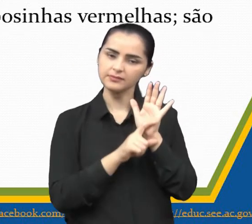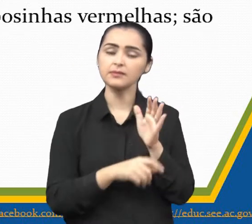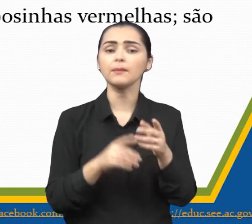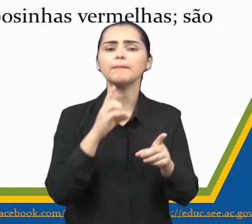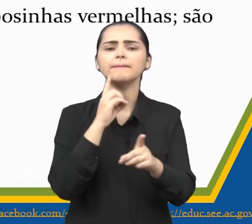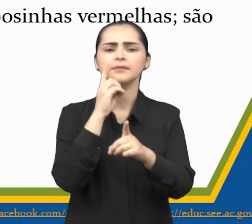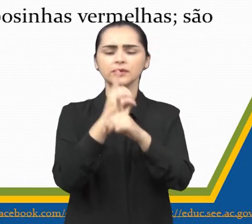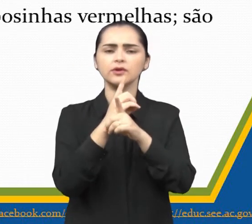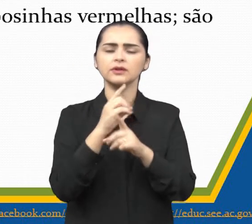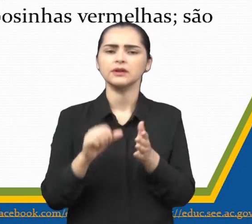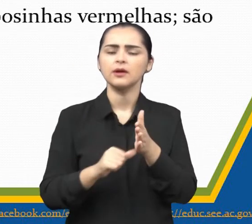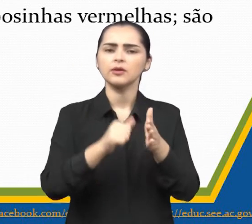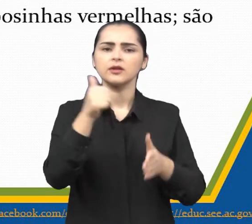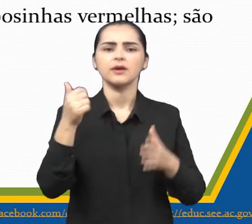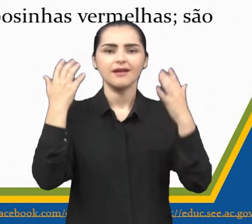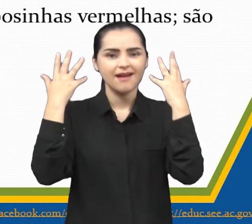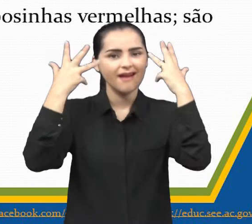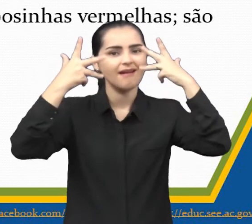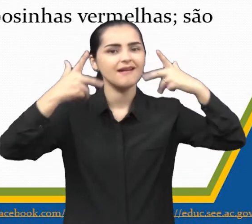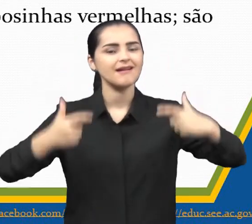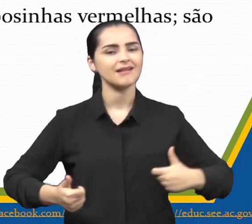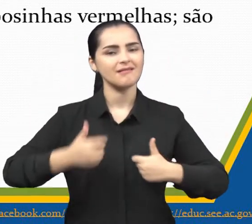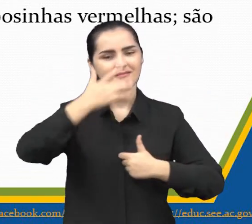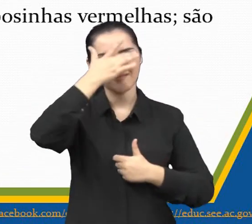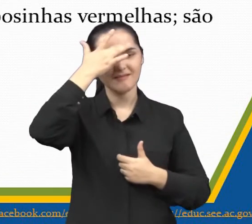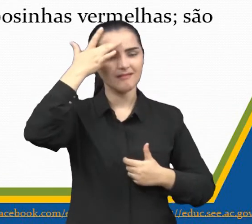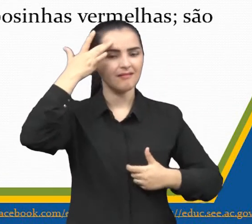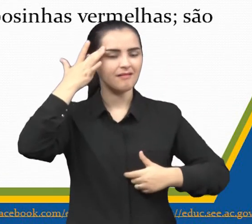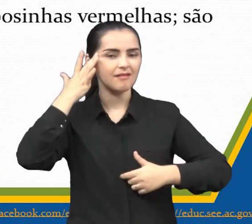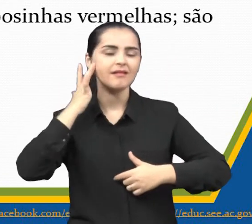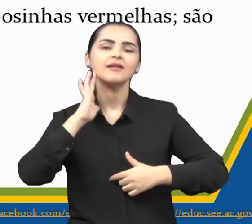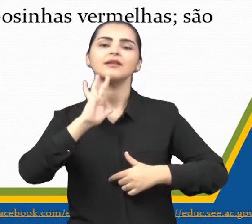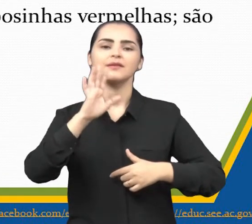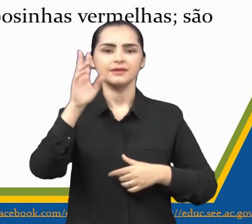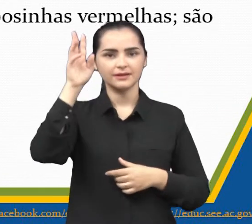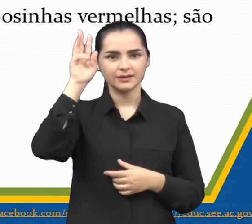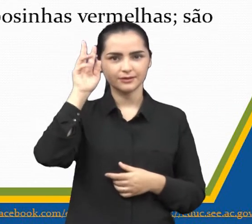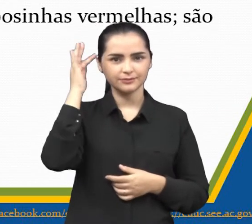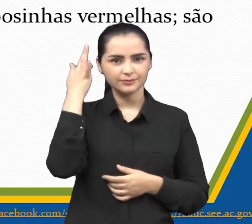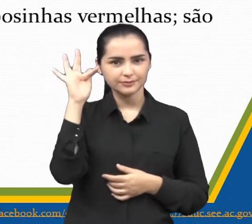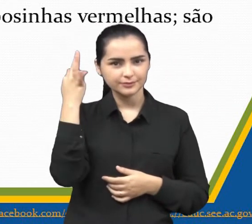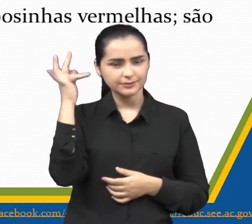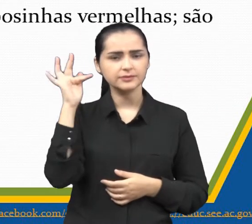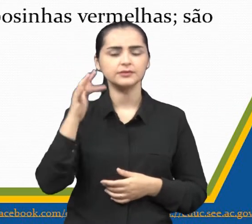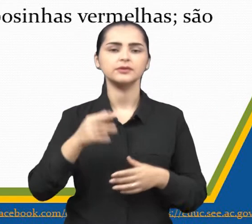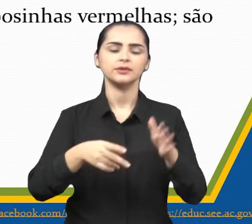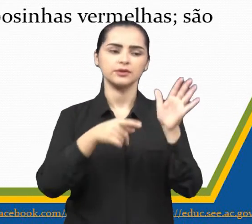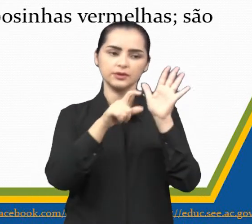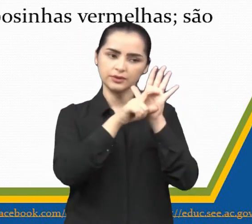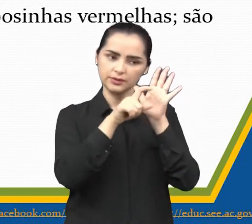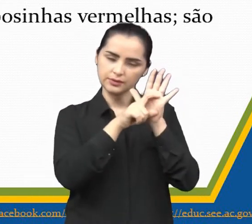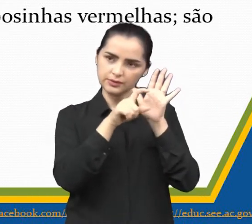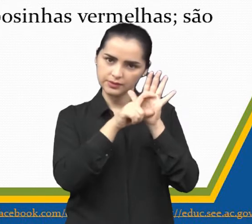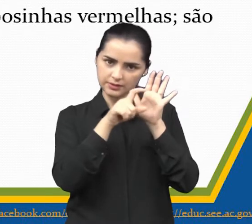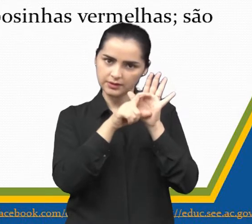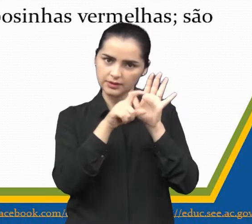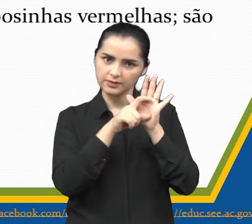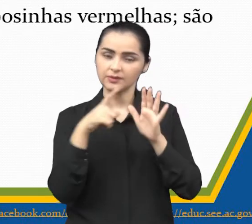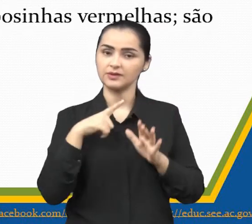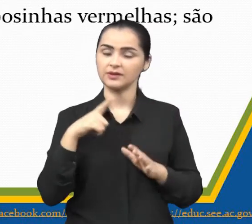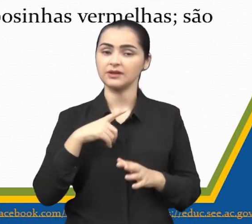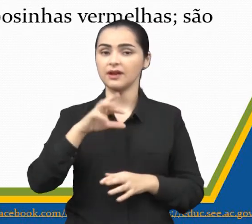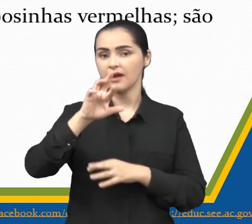Leô, que é um dos personagens da nossa fábula, tá? E depois, lá no segundo, na primeira linha, a vê, ó, a